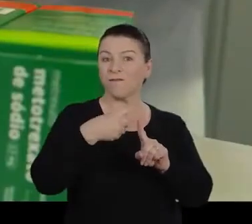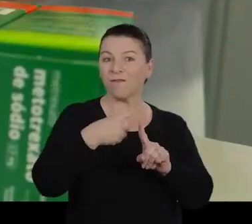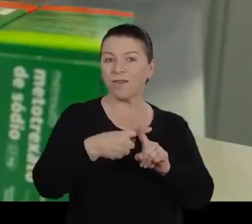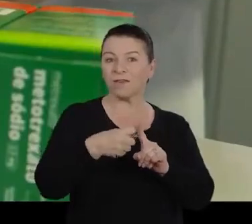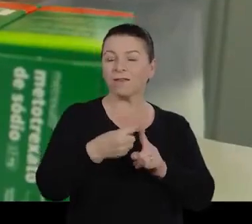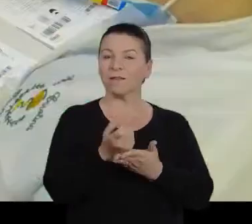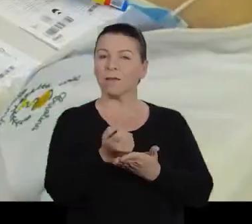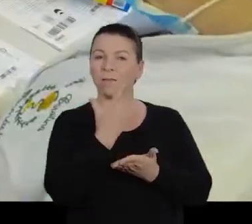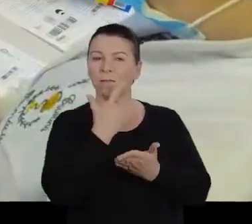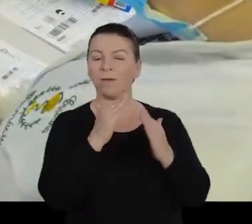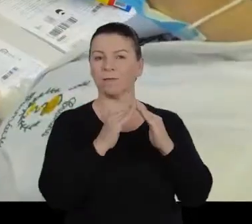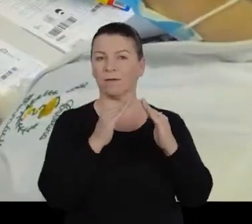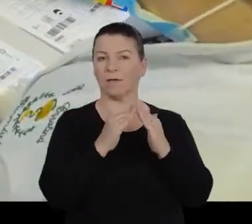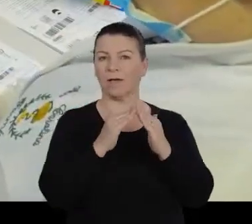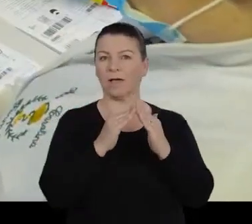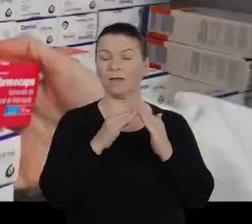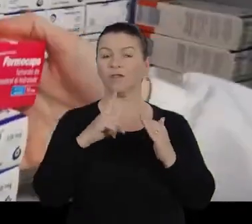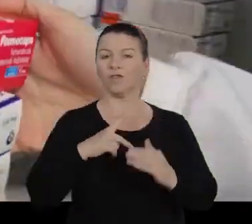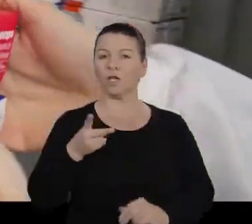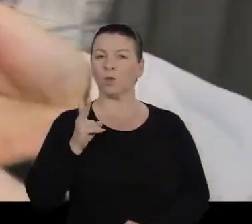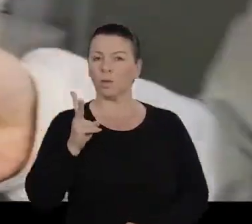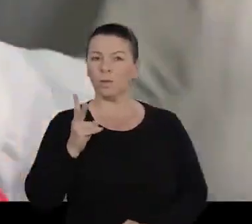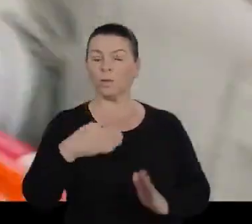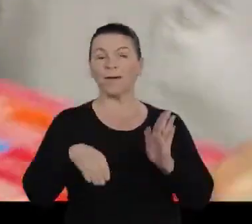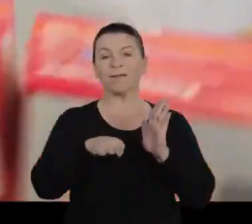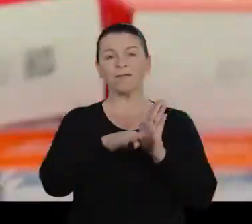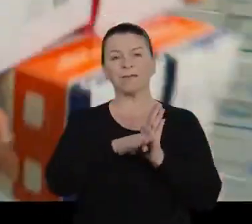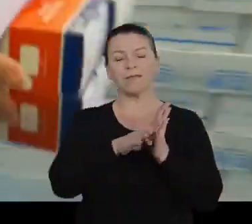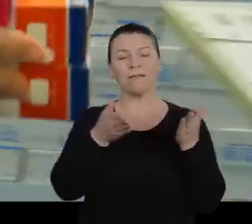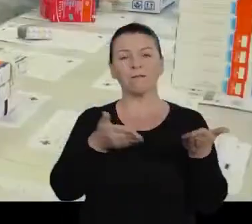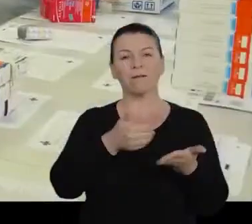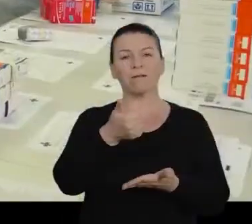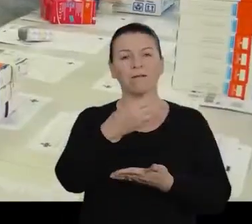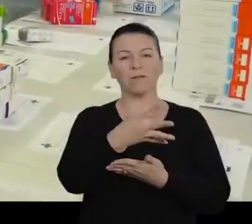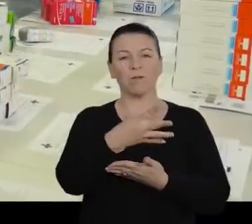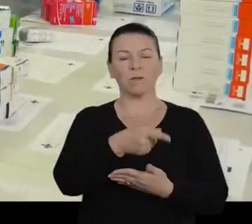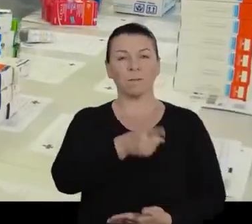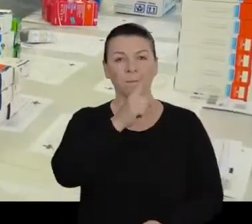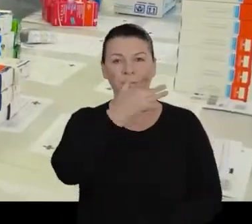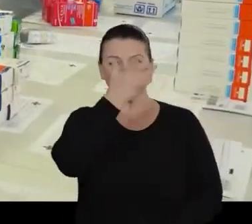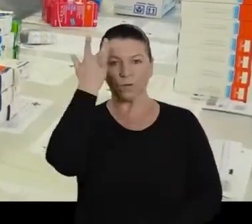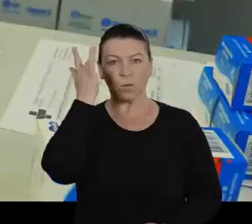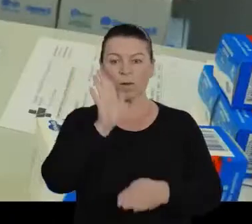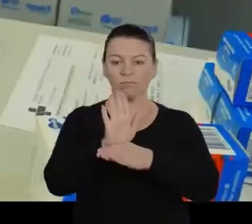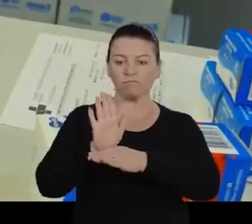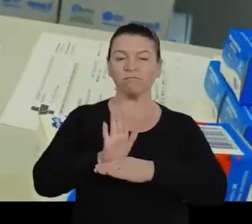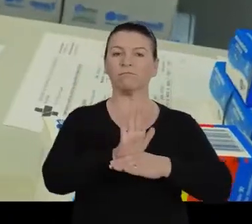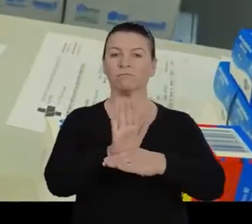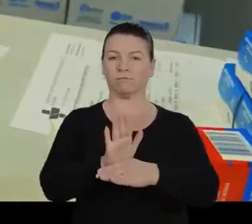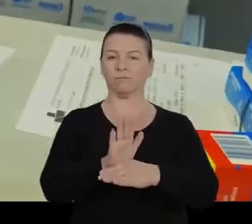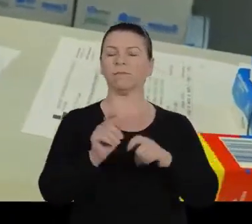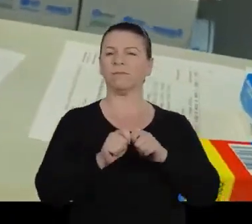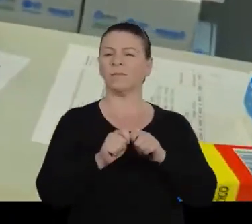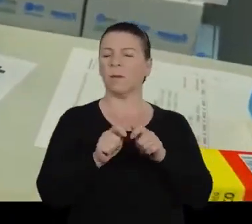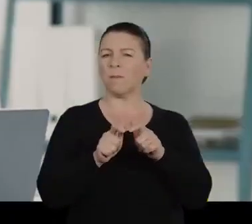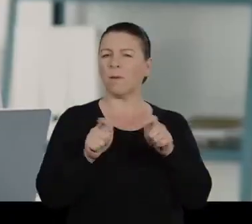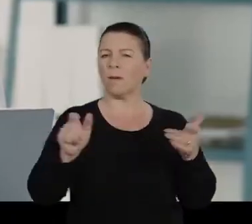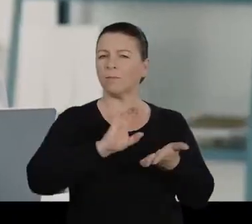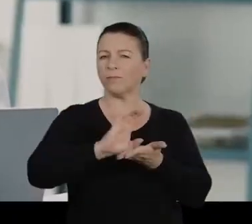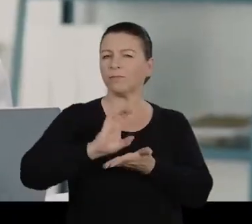seis vezes o programa Remédio em Casa. Saltou de duas mil para quase catorze mil pessoas beneficiadas.